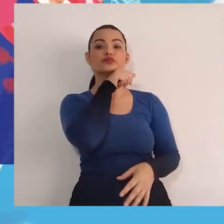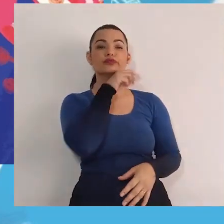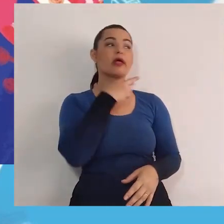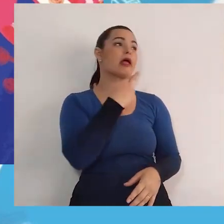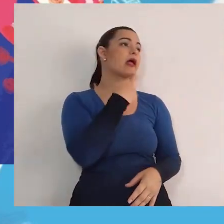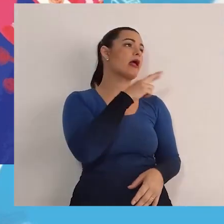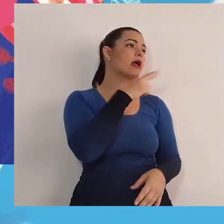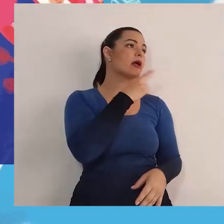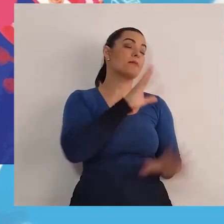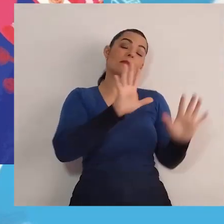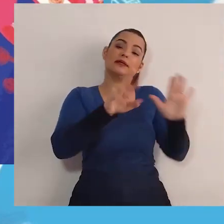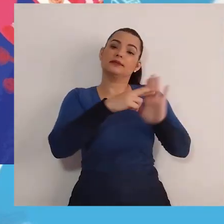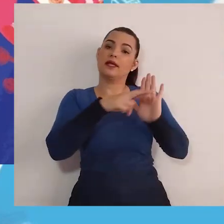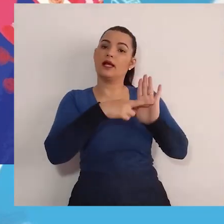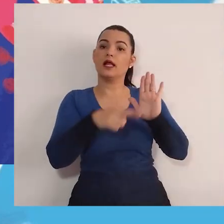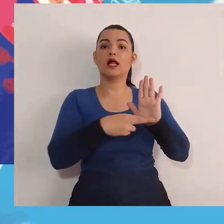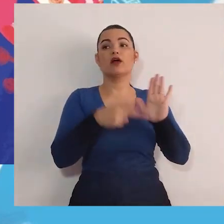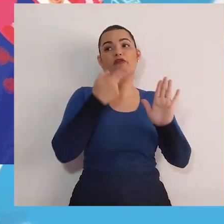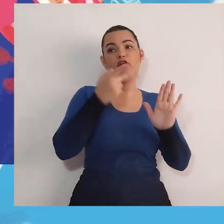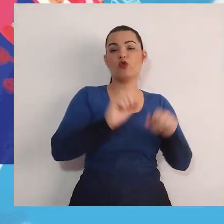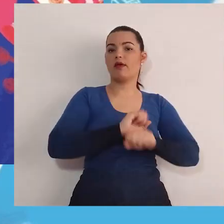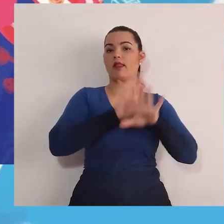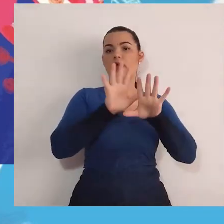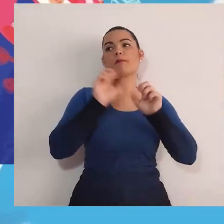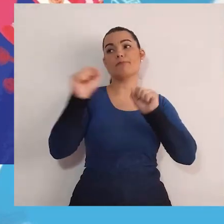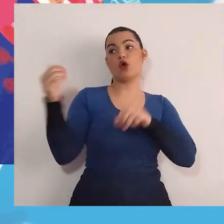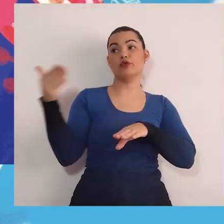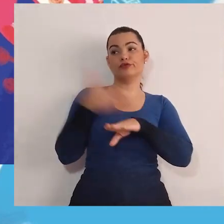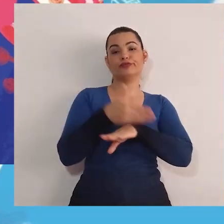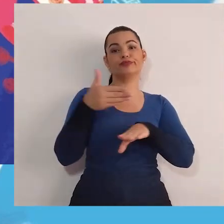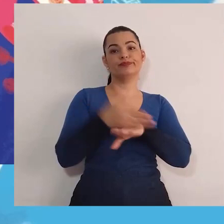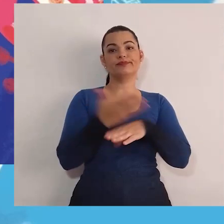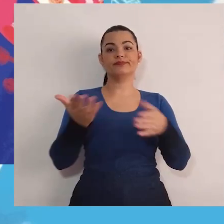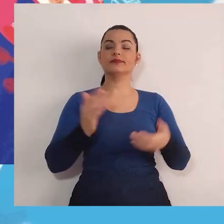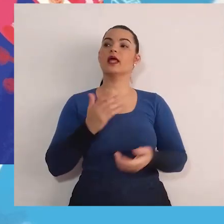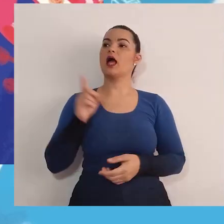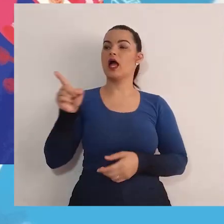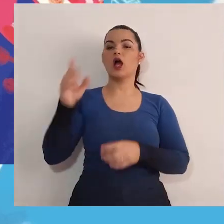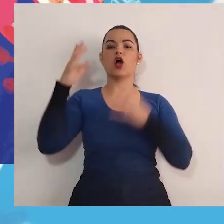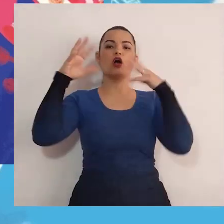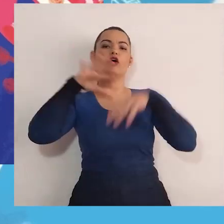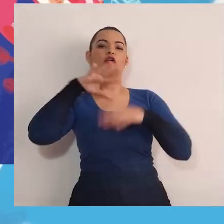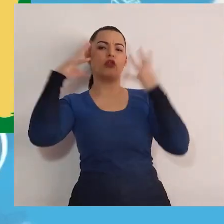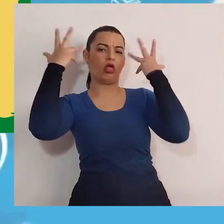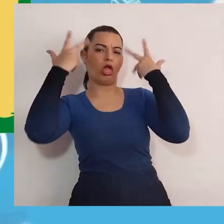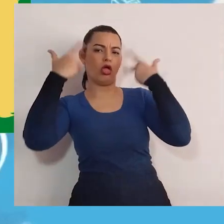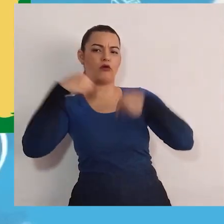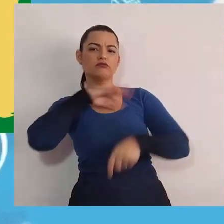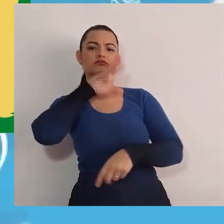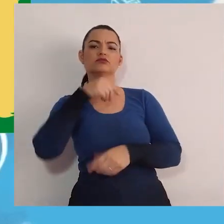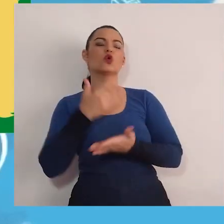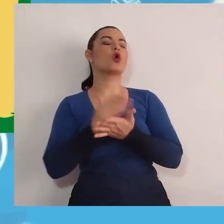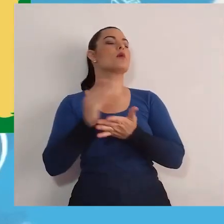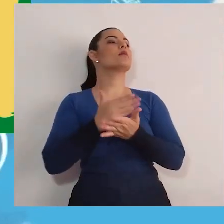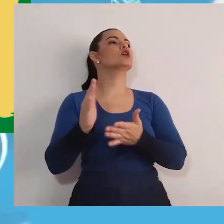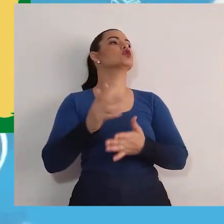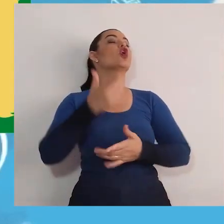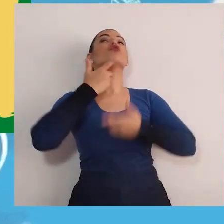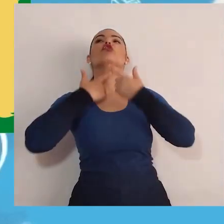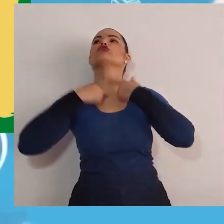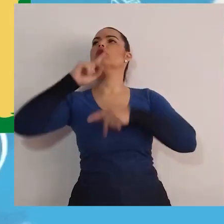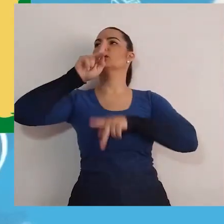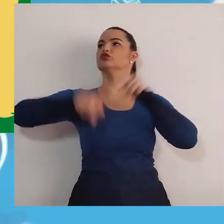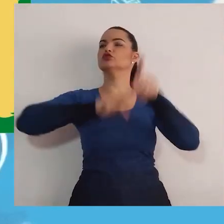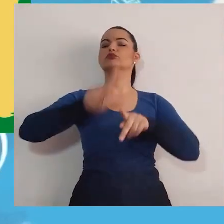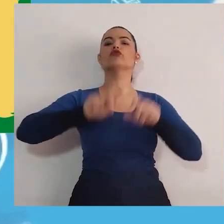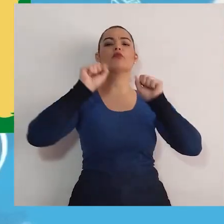segundo as regras, Ele poderia participar. E ele começou a sua campanha. Pela vontade do povo,